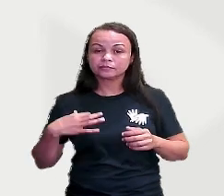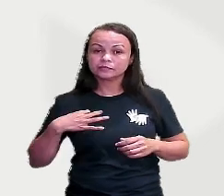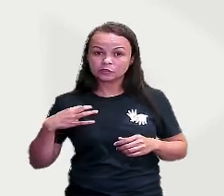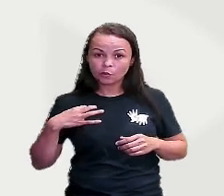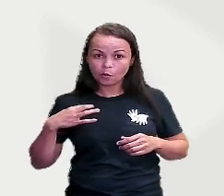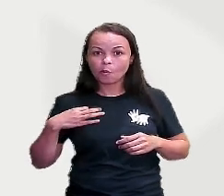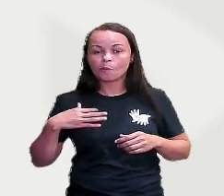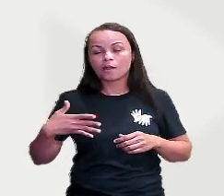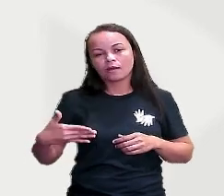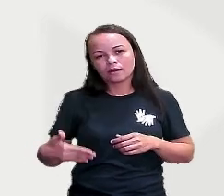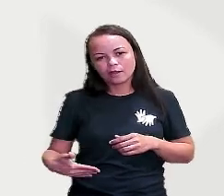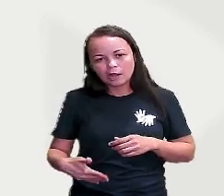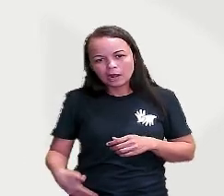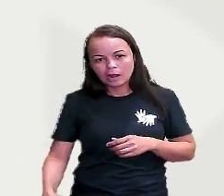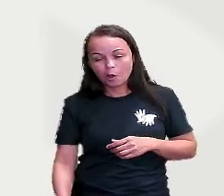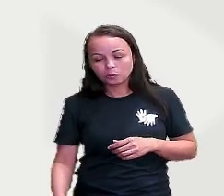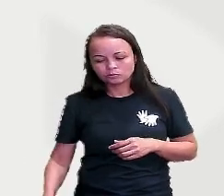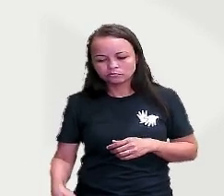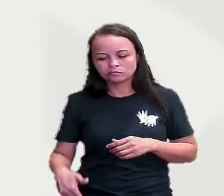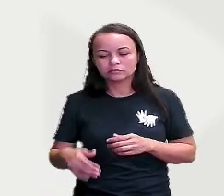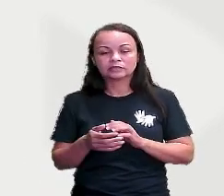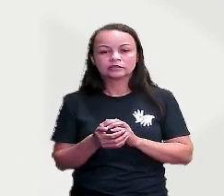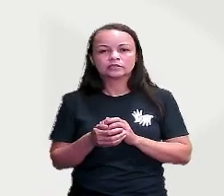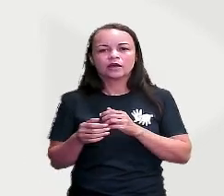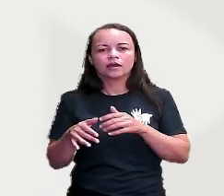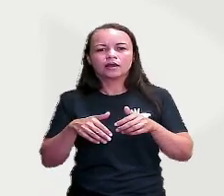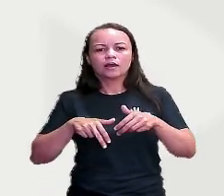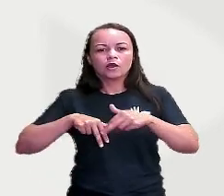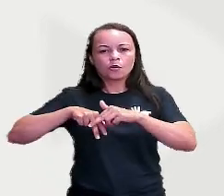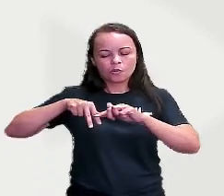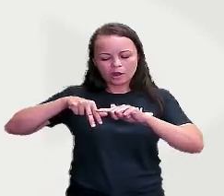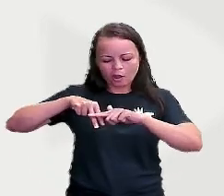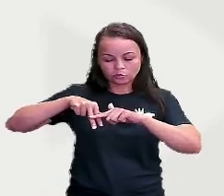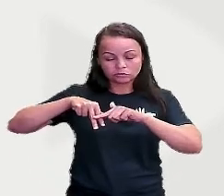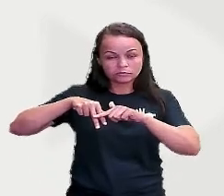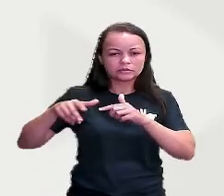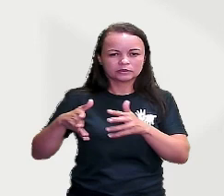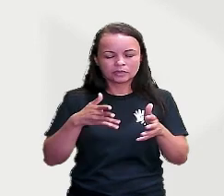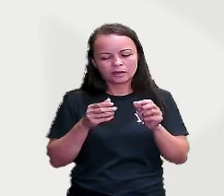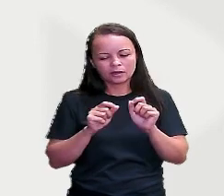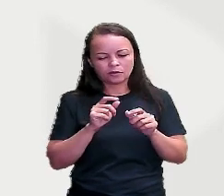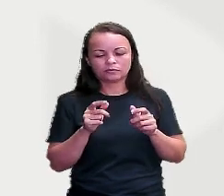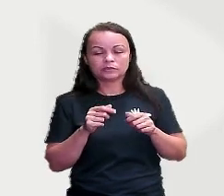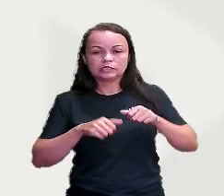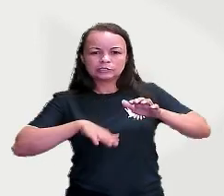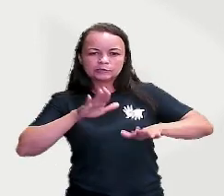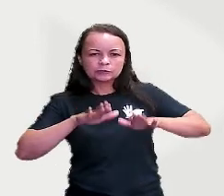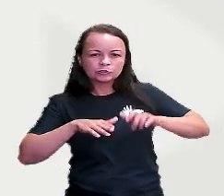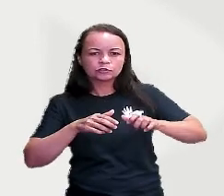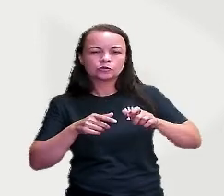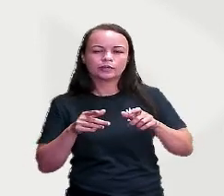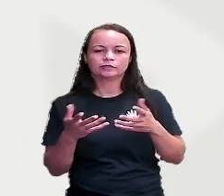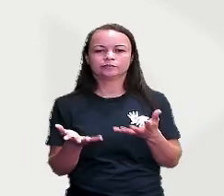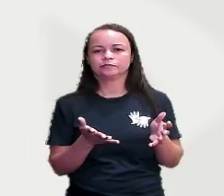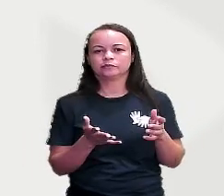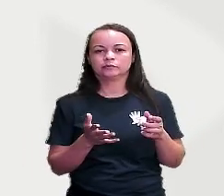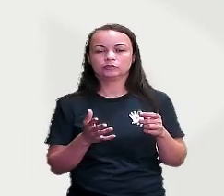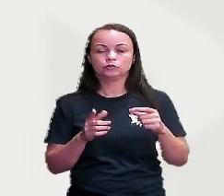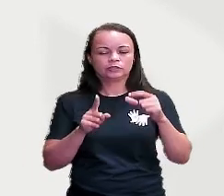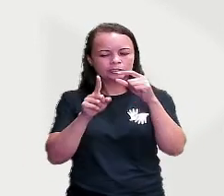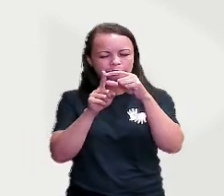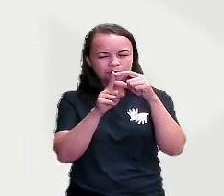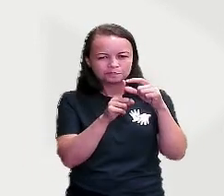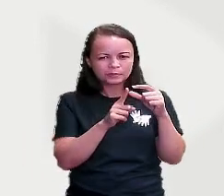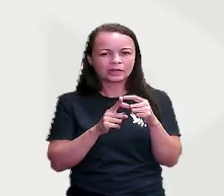calção. Transporte, avião, bicicleta. Instrumento musical. Tambor. Então, todas essas palavras, ó,